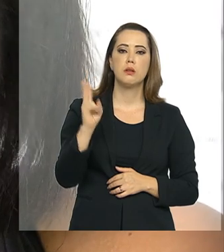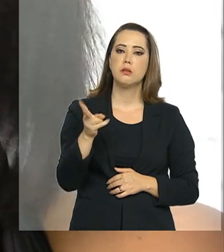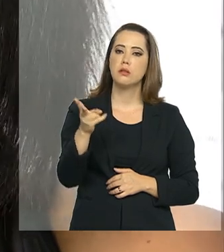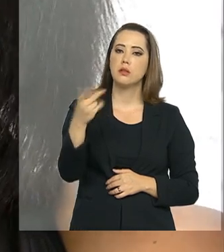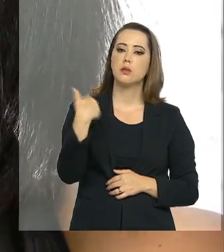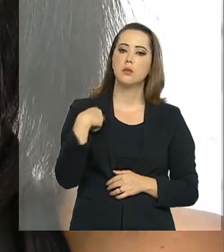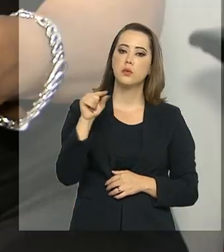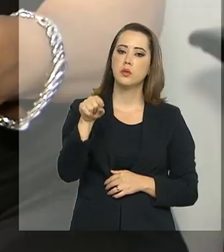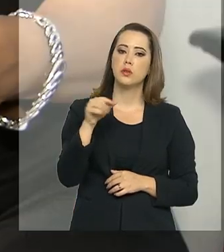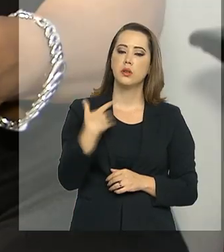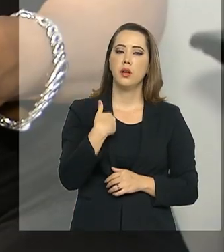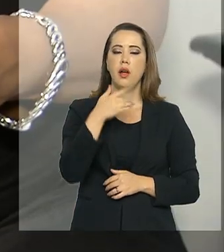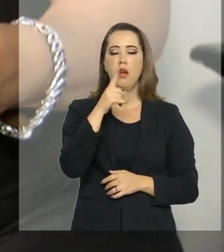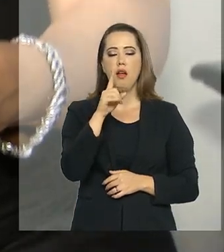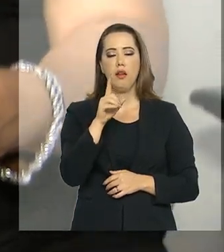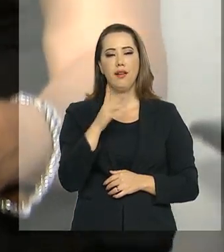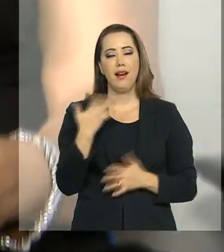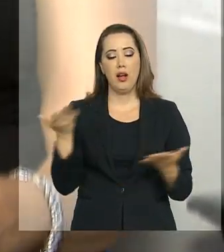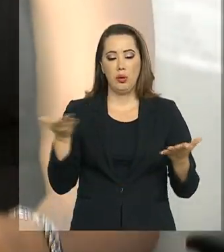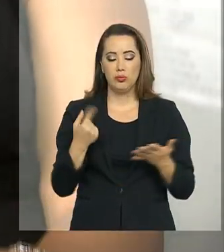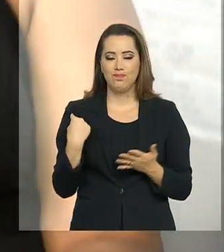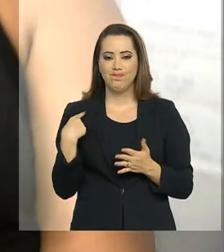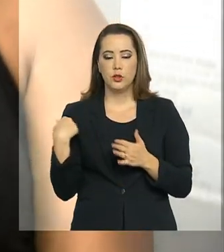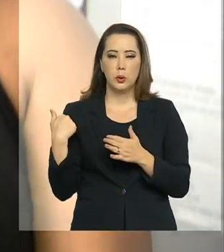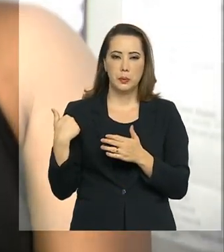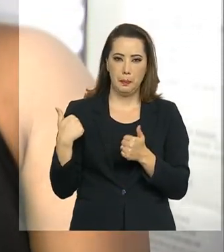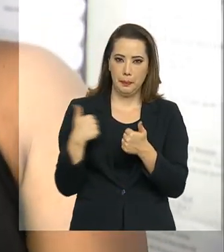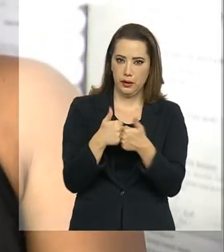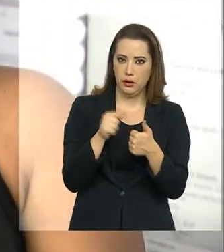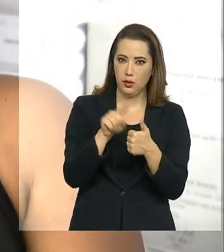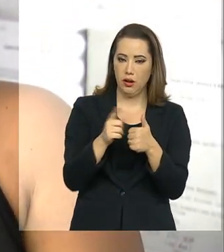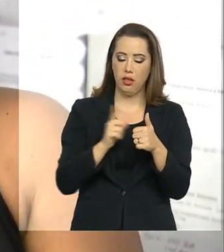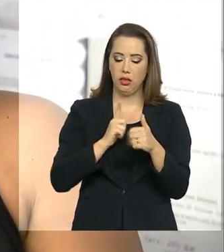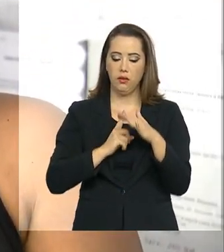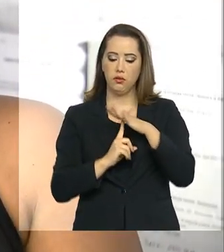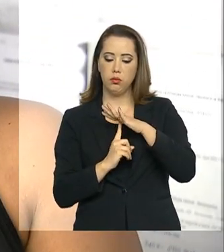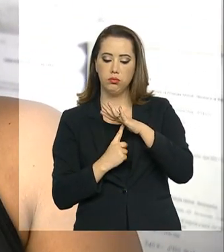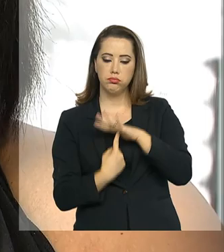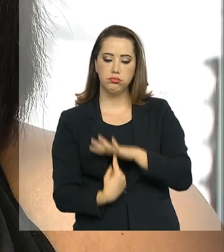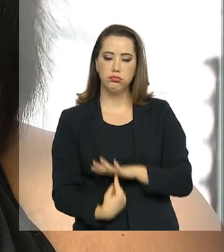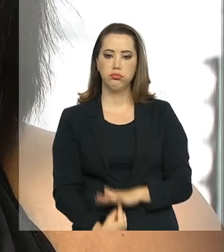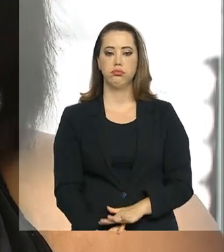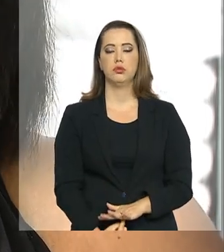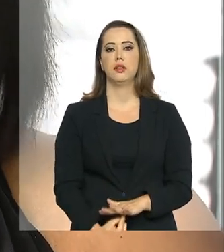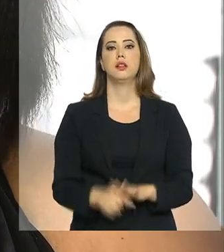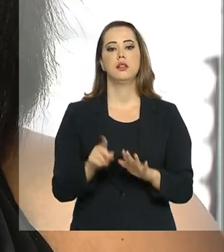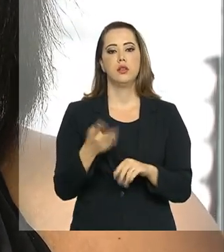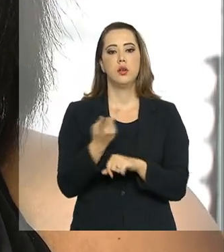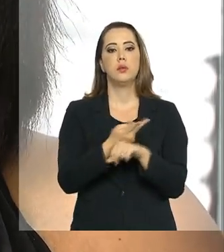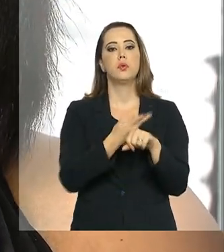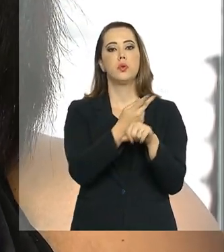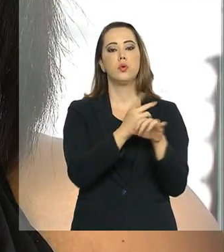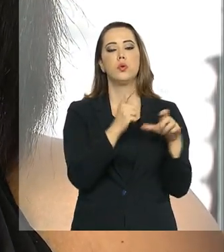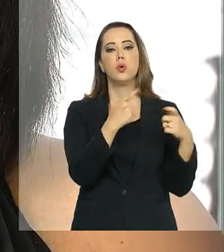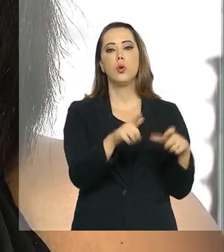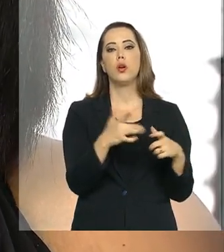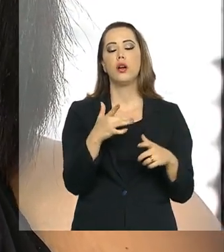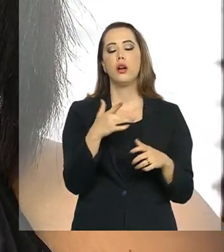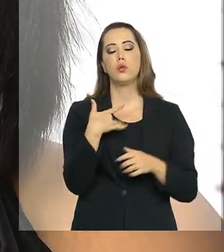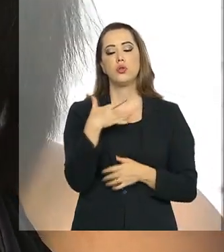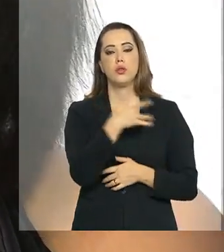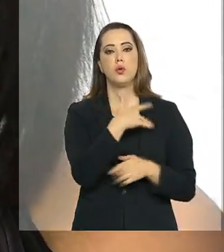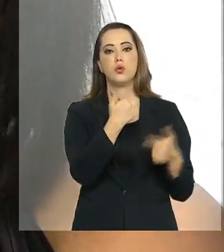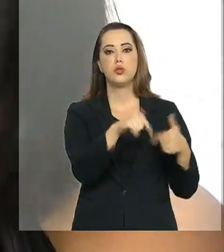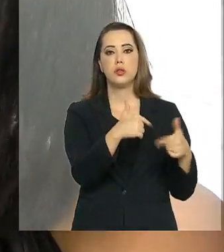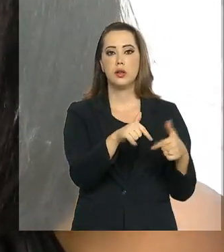ela passou por uma depressão que afetou a qualidade do trabalho. Ela recorreu então ao Departamento de Saúde do Trabalhador da